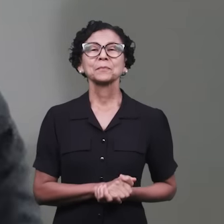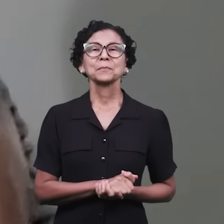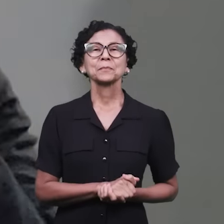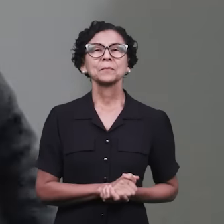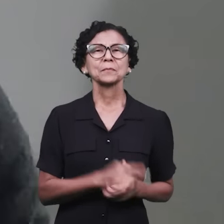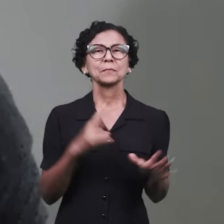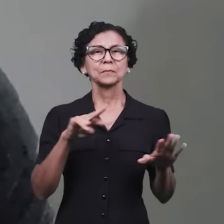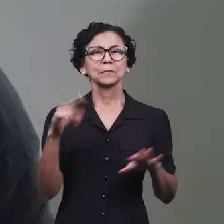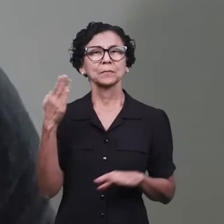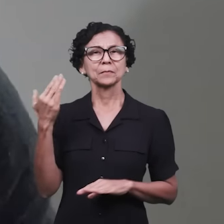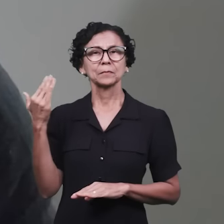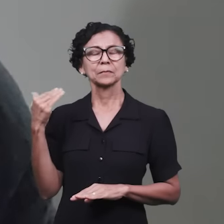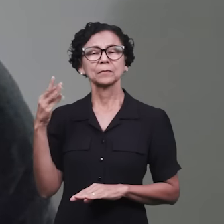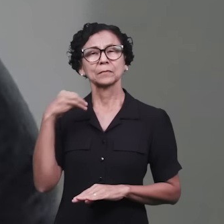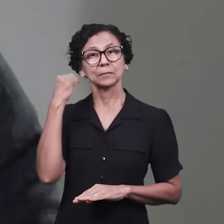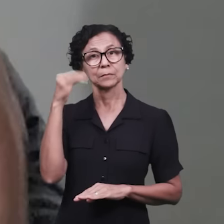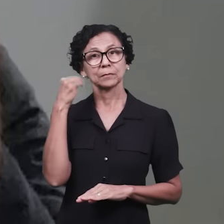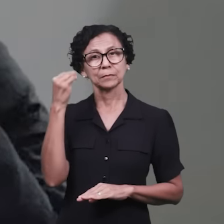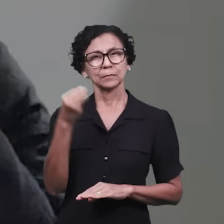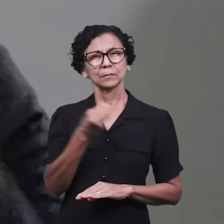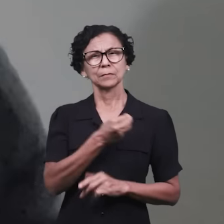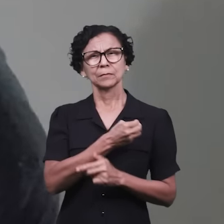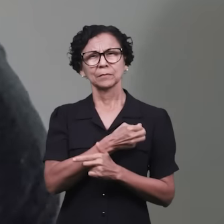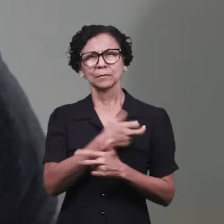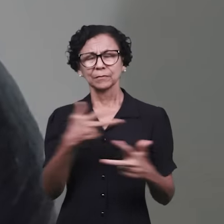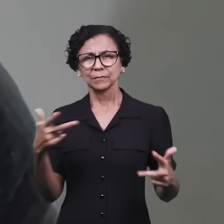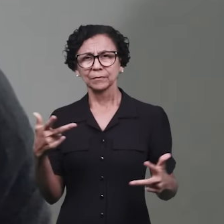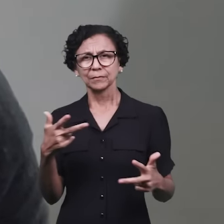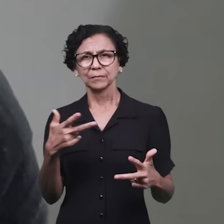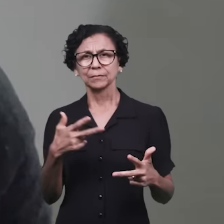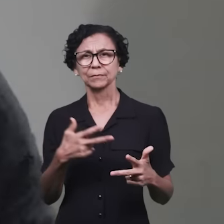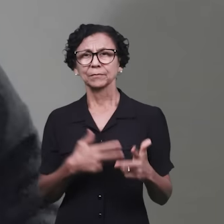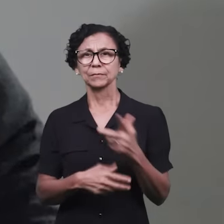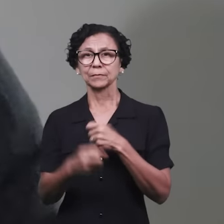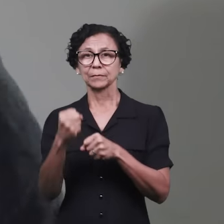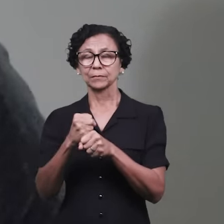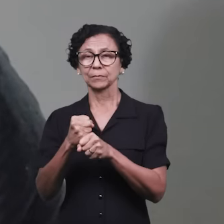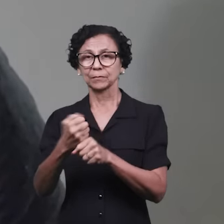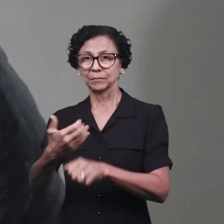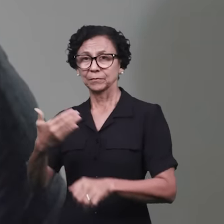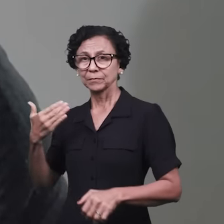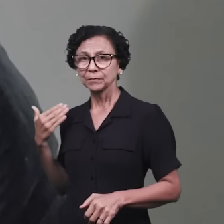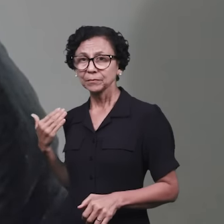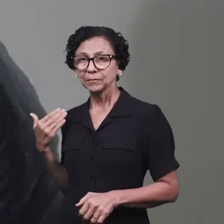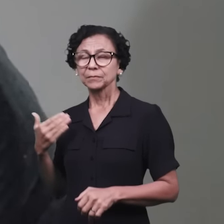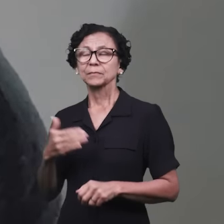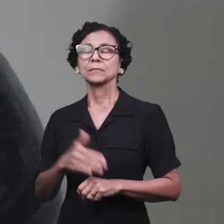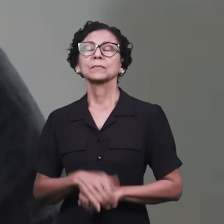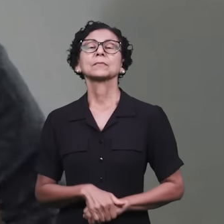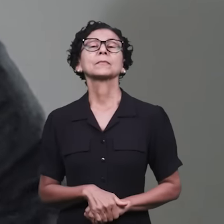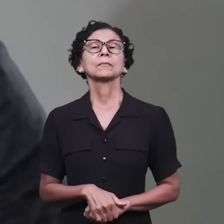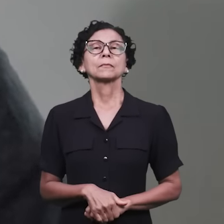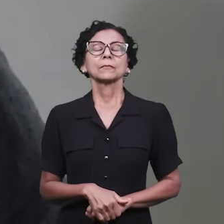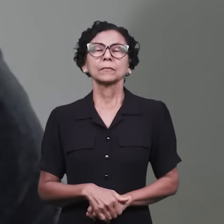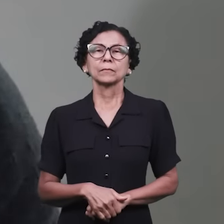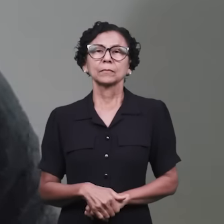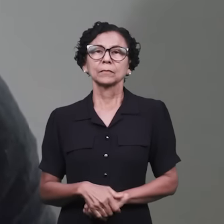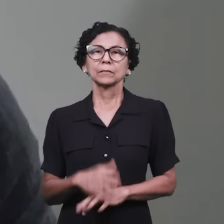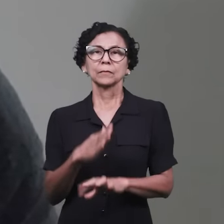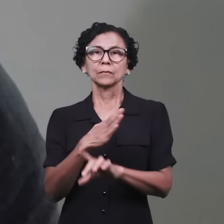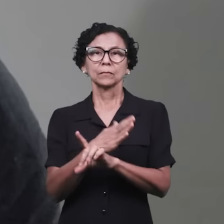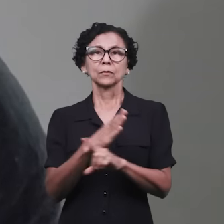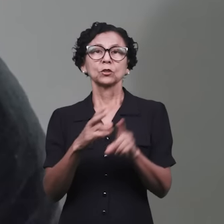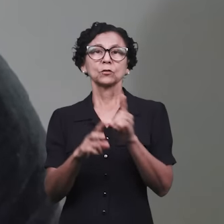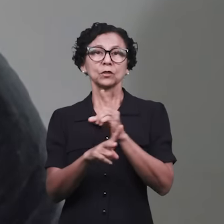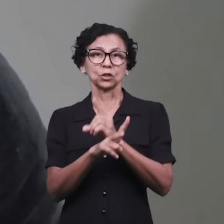nós tivemos muitas experiências, muitos frutos foram colhidos com este trabalho. E nós tivemos uma vigília de